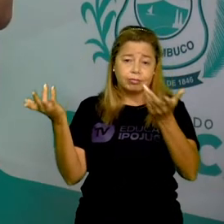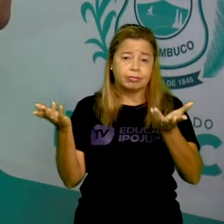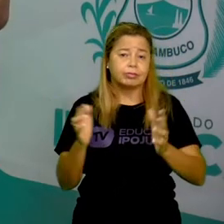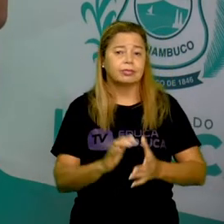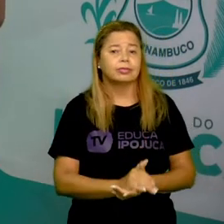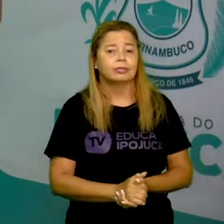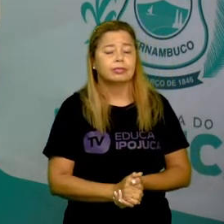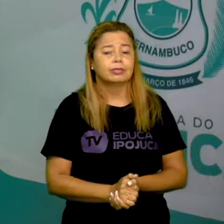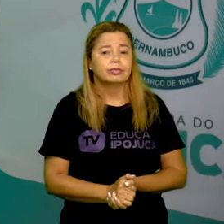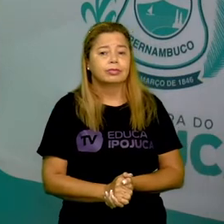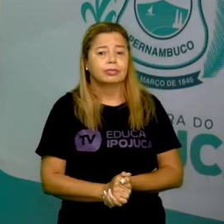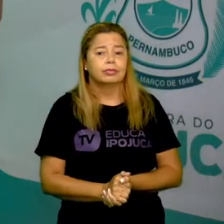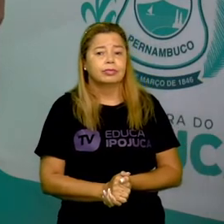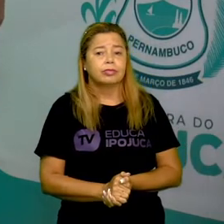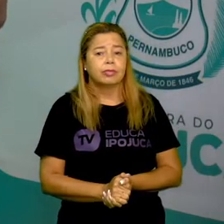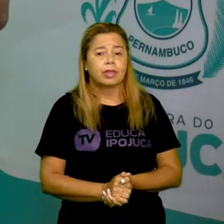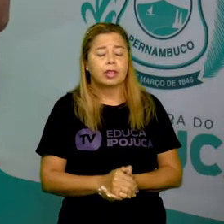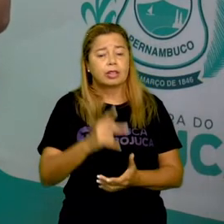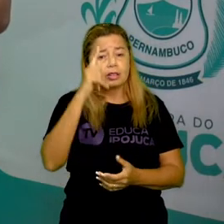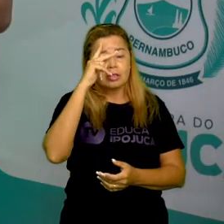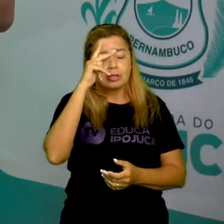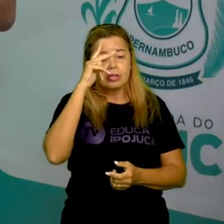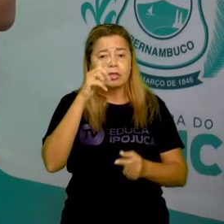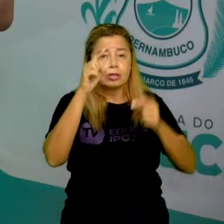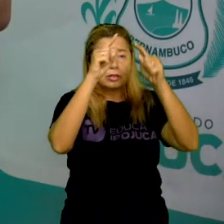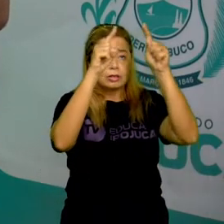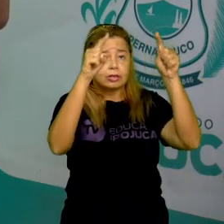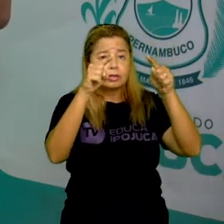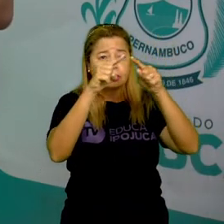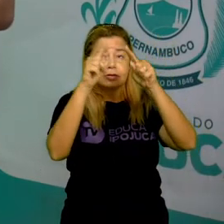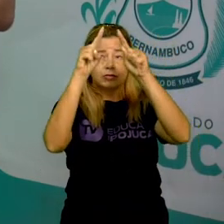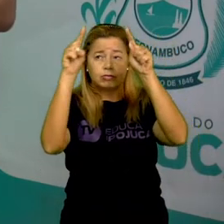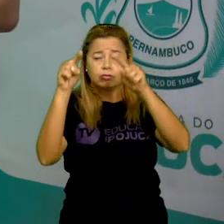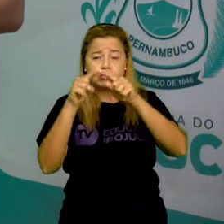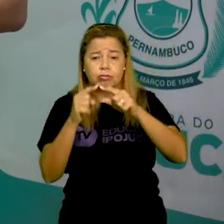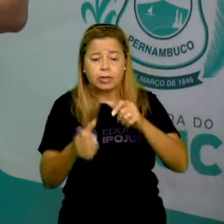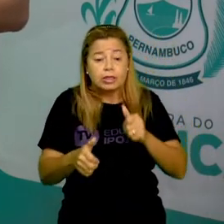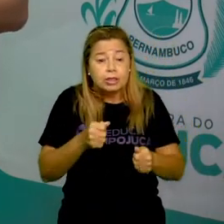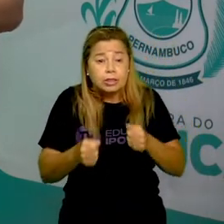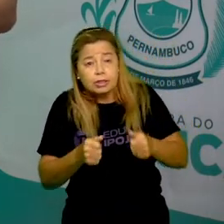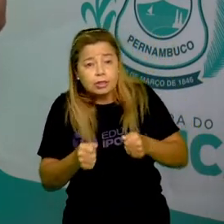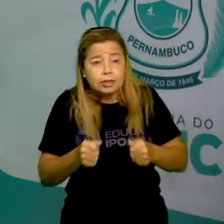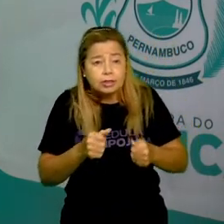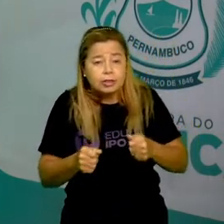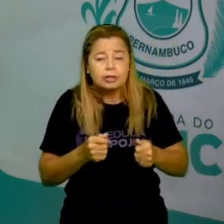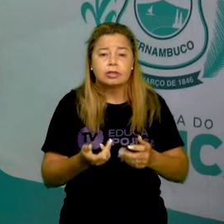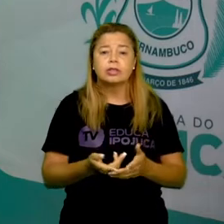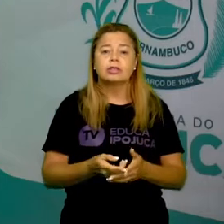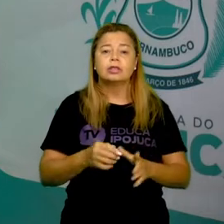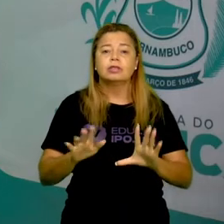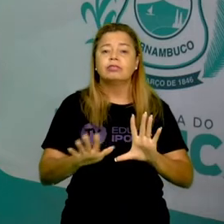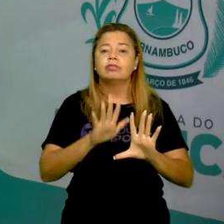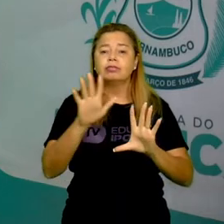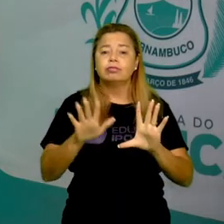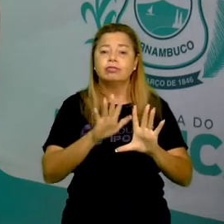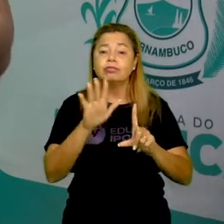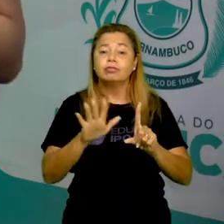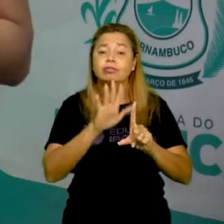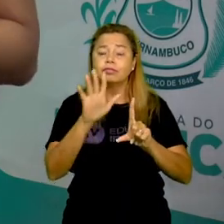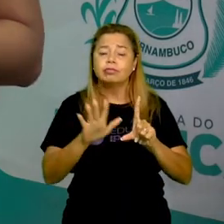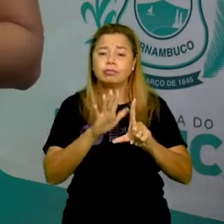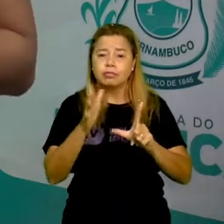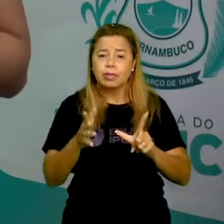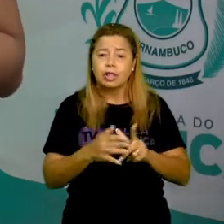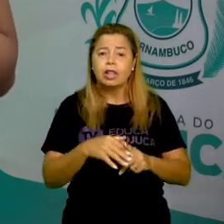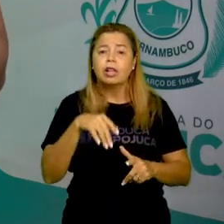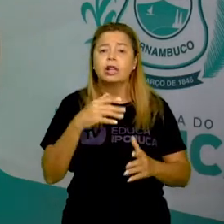artísticas. As histórias em quadrinhos, os jogos eletrônicos e a arte digital. Marque quais são os